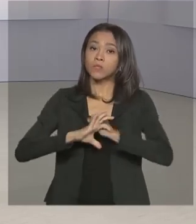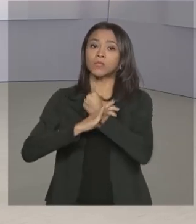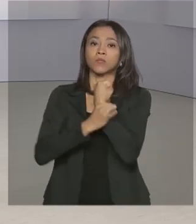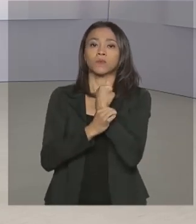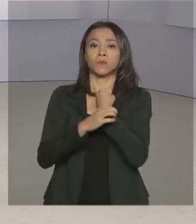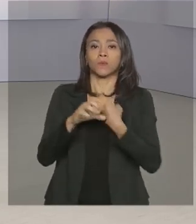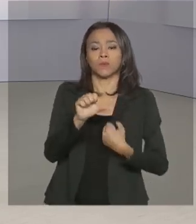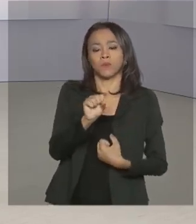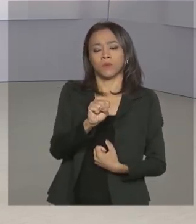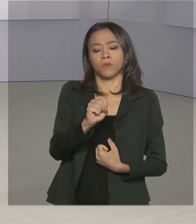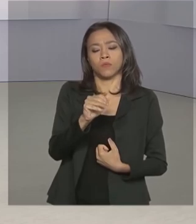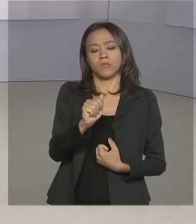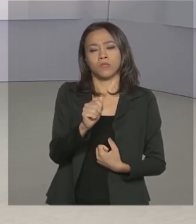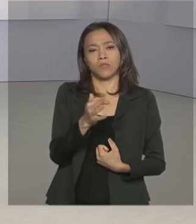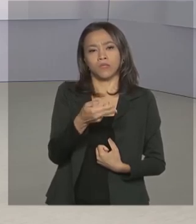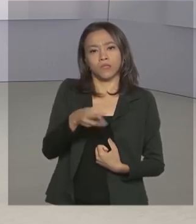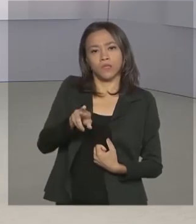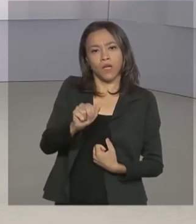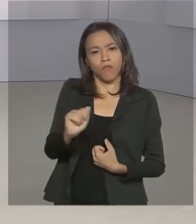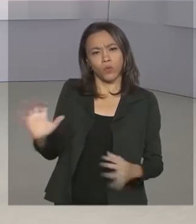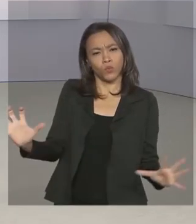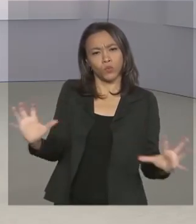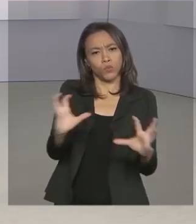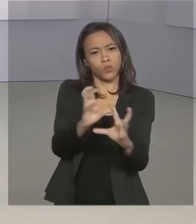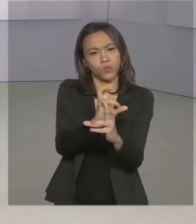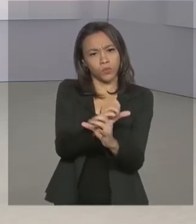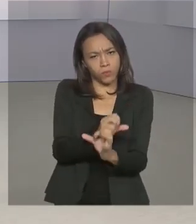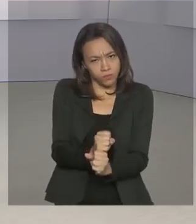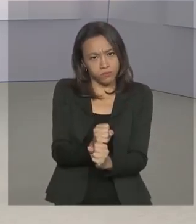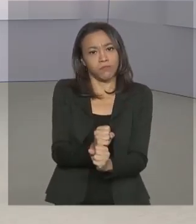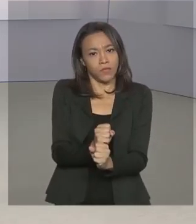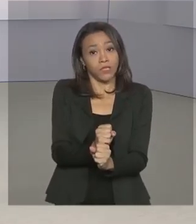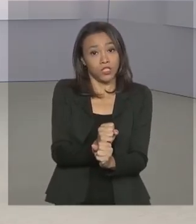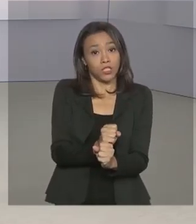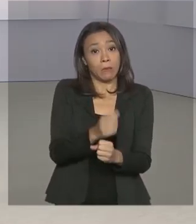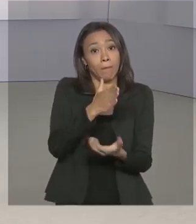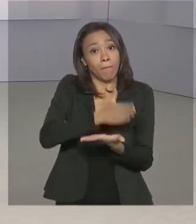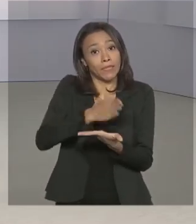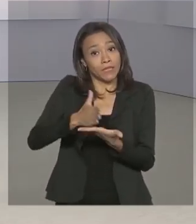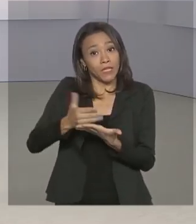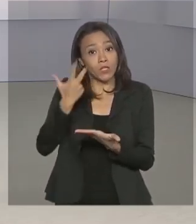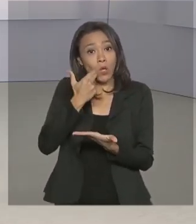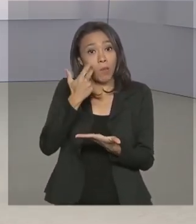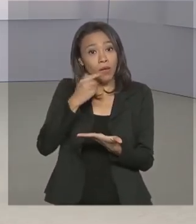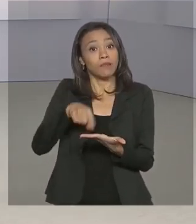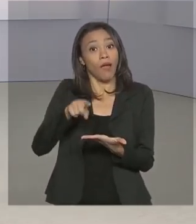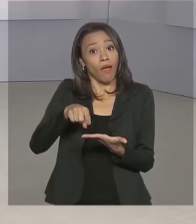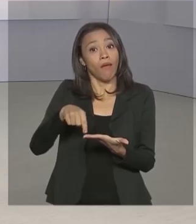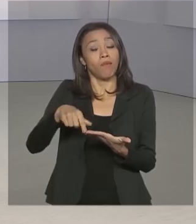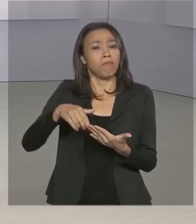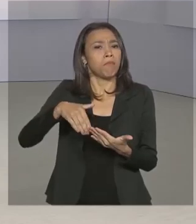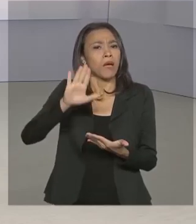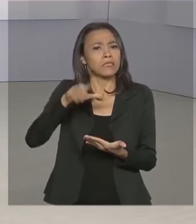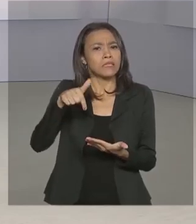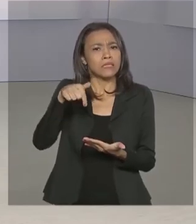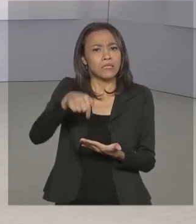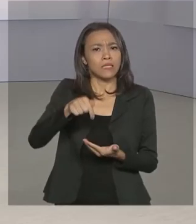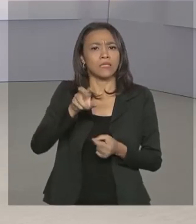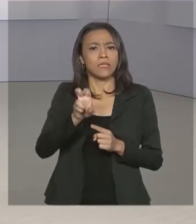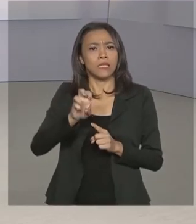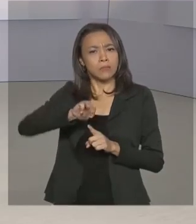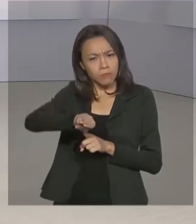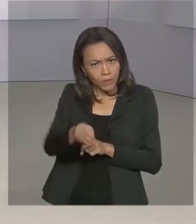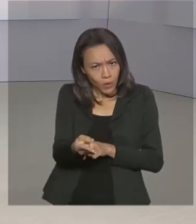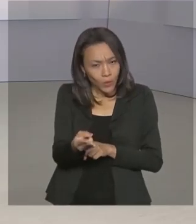montante, que soma a antecipação e os pagamentos de parcelas normais, ultrapassa os 73 milhões de reais